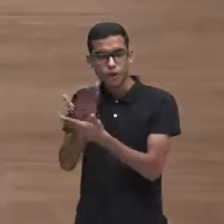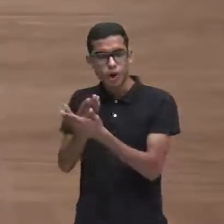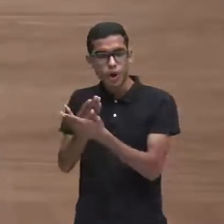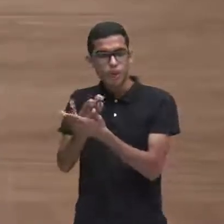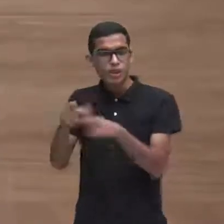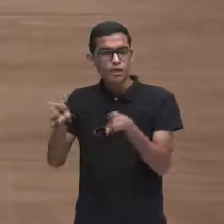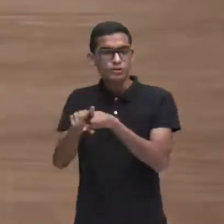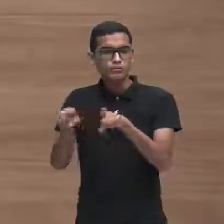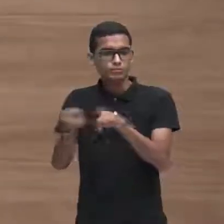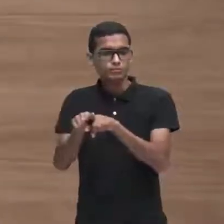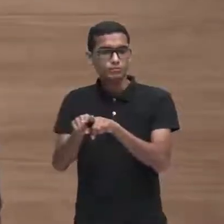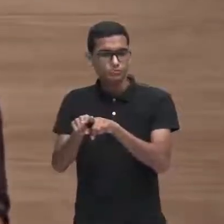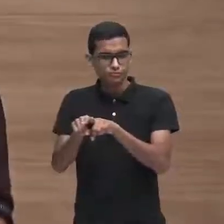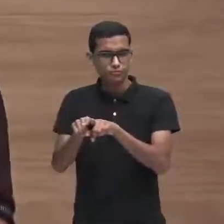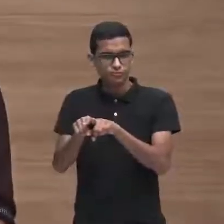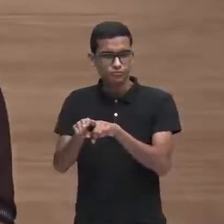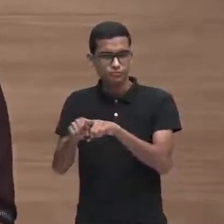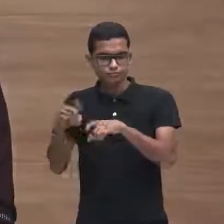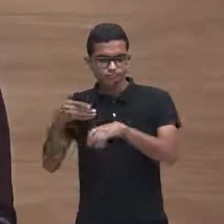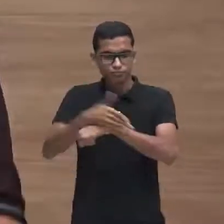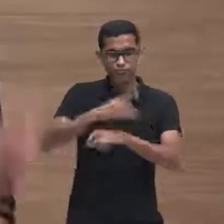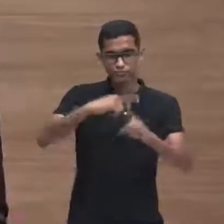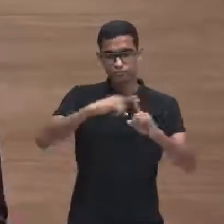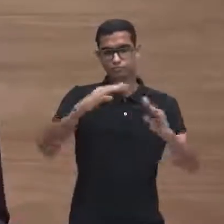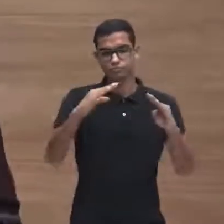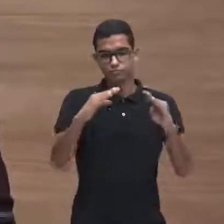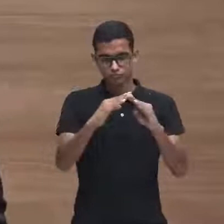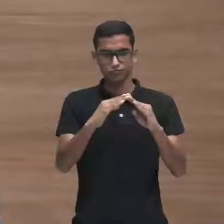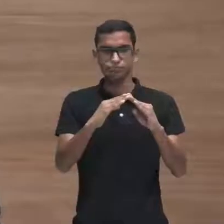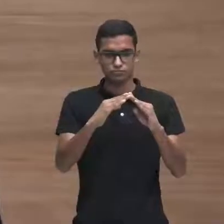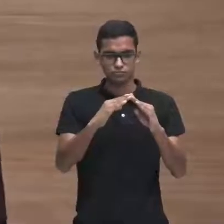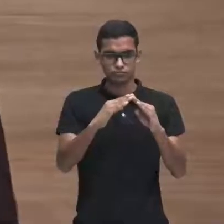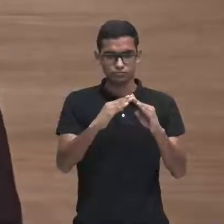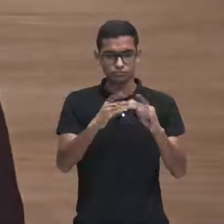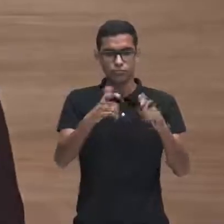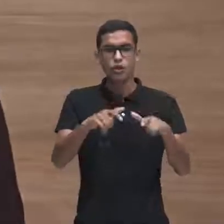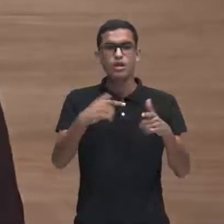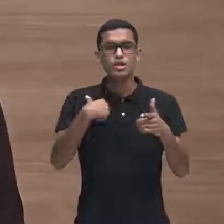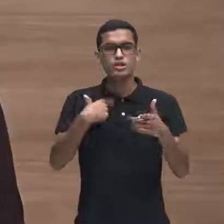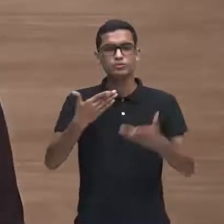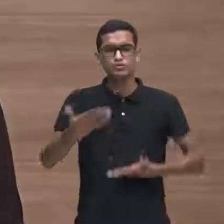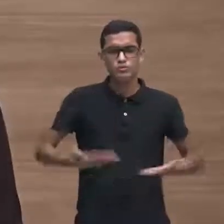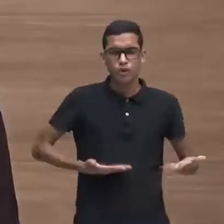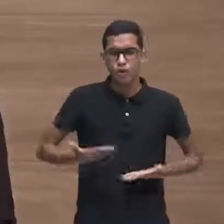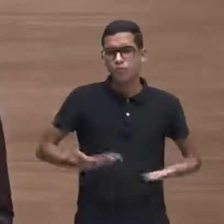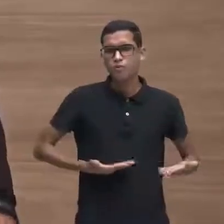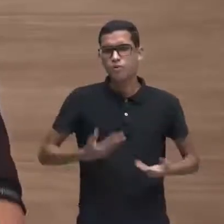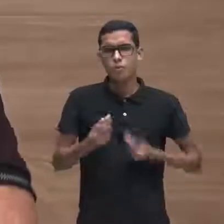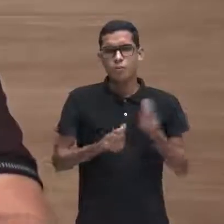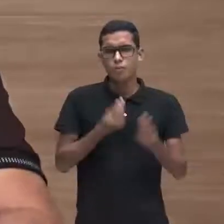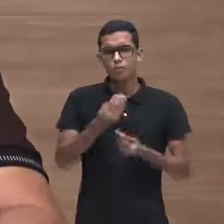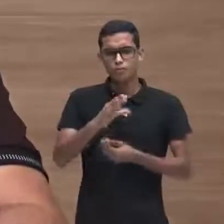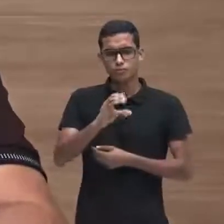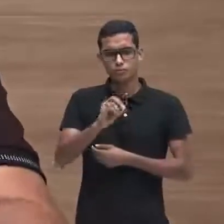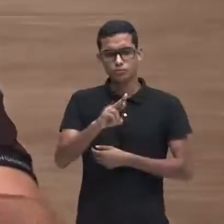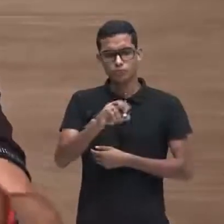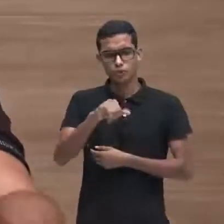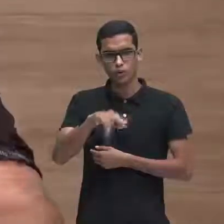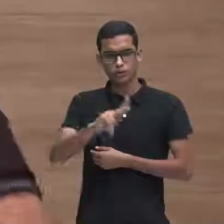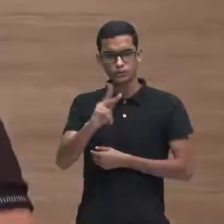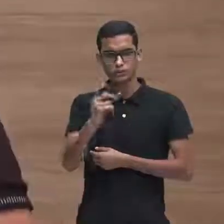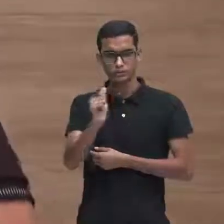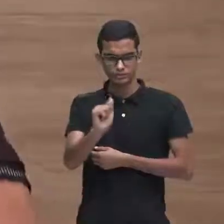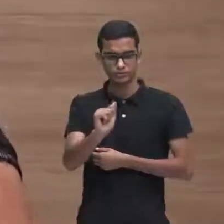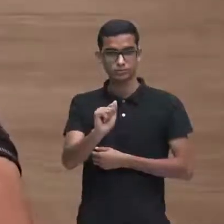adentrar na igreja, onde ele foi coroinha, não é? E, a